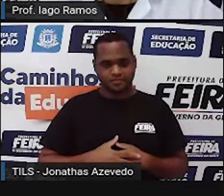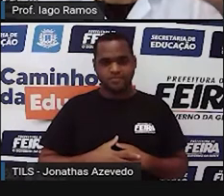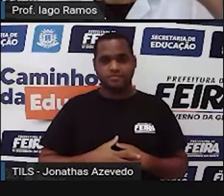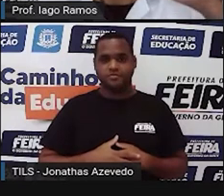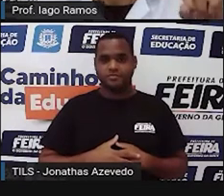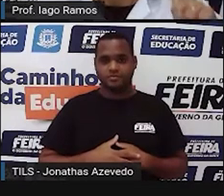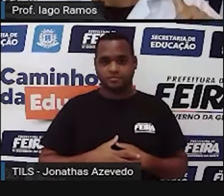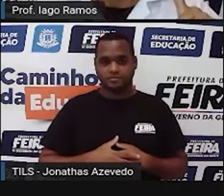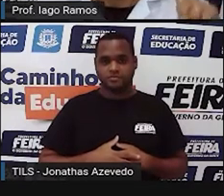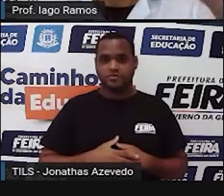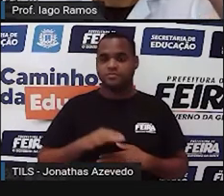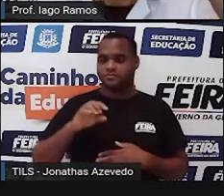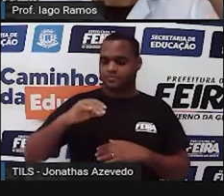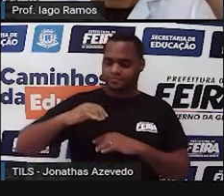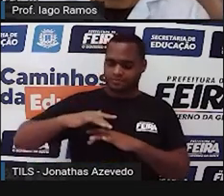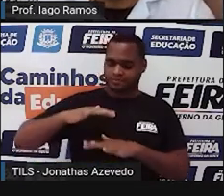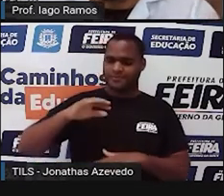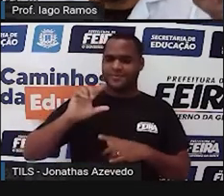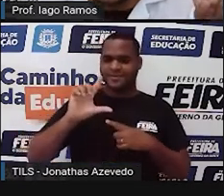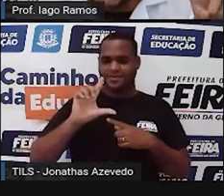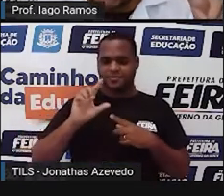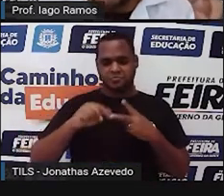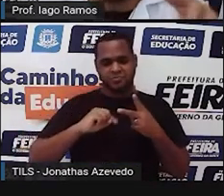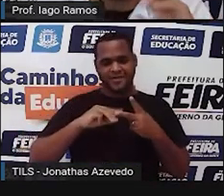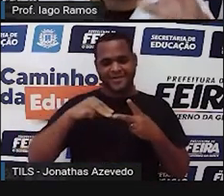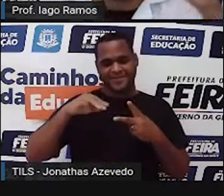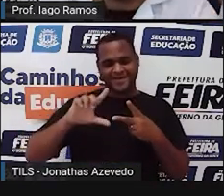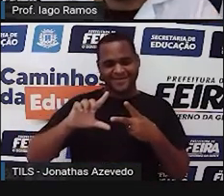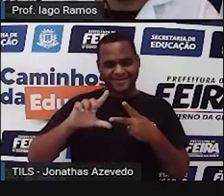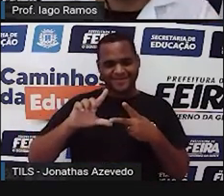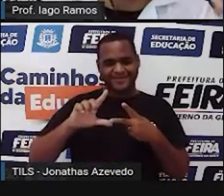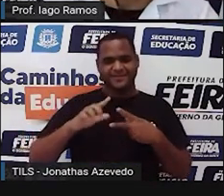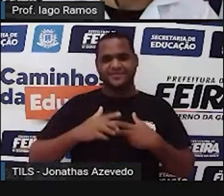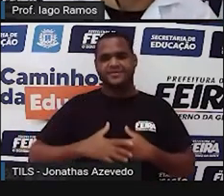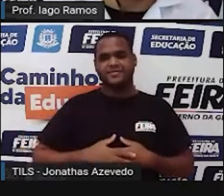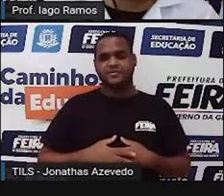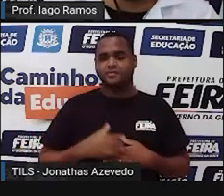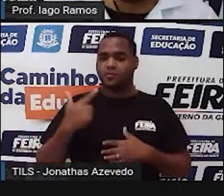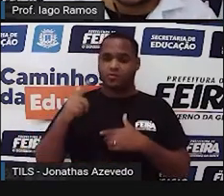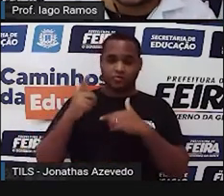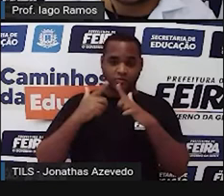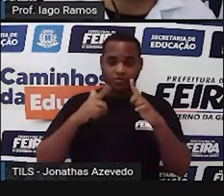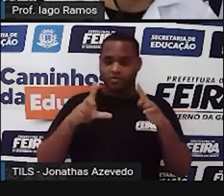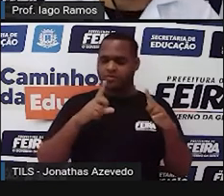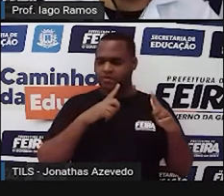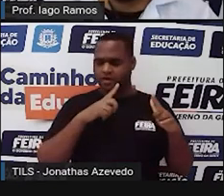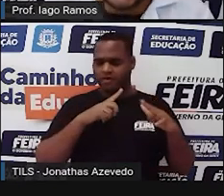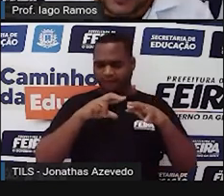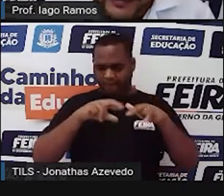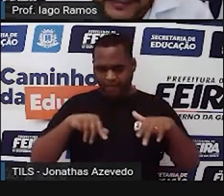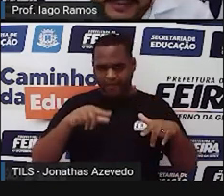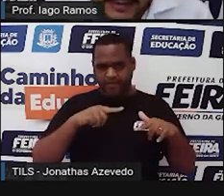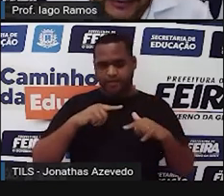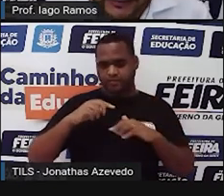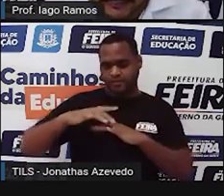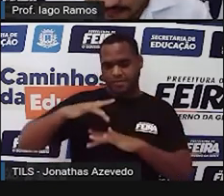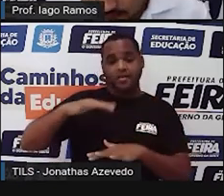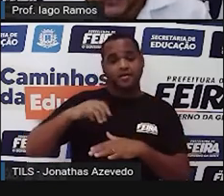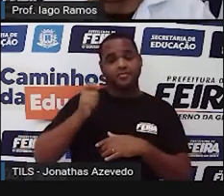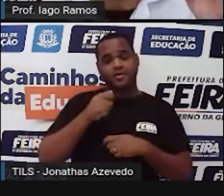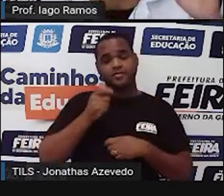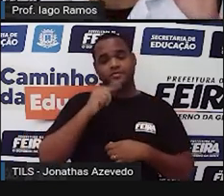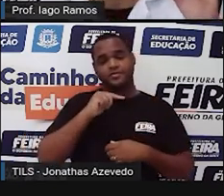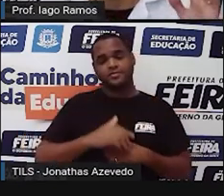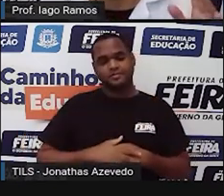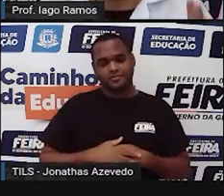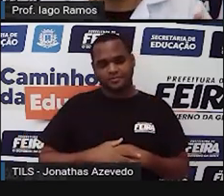além do litro e além do mililitro, existem outras unidades de capacidade, né?